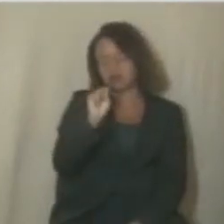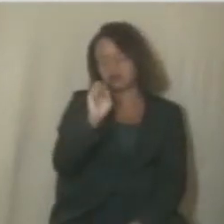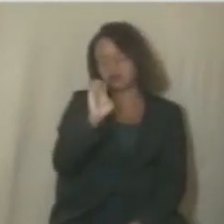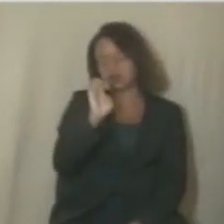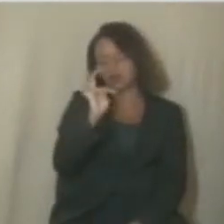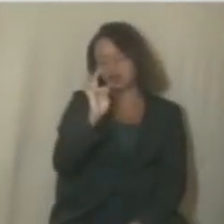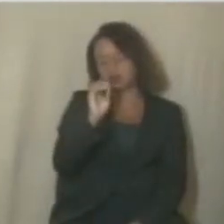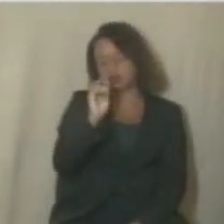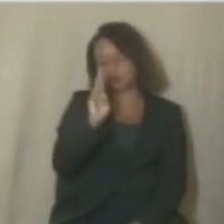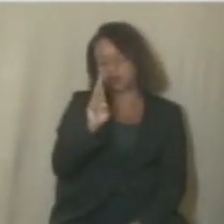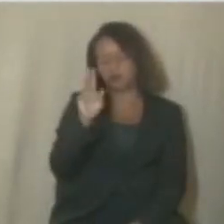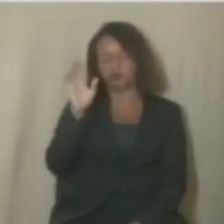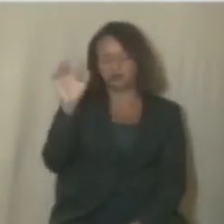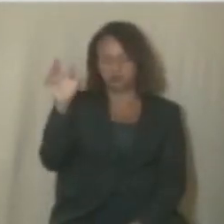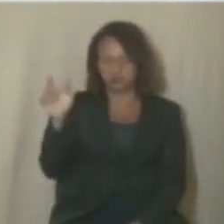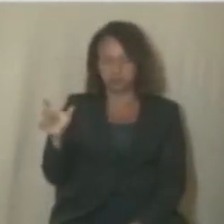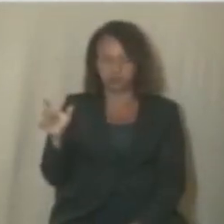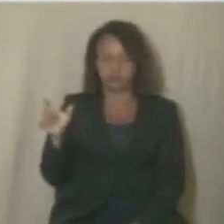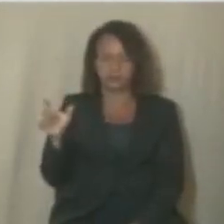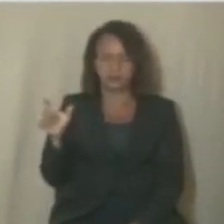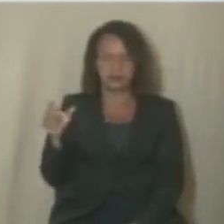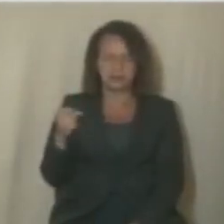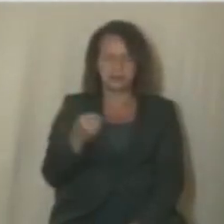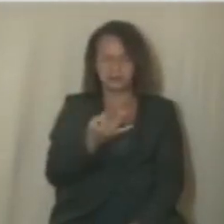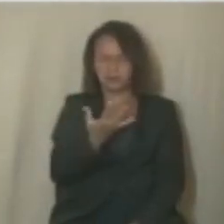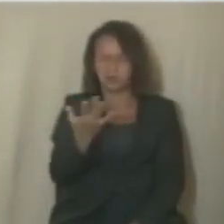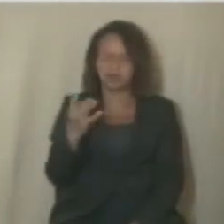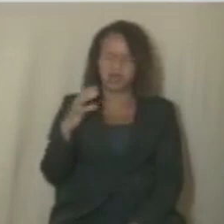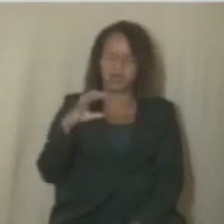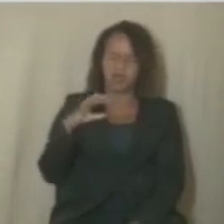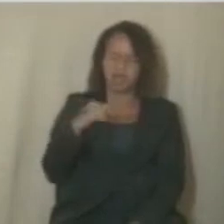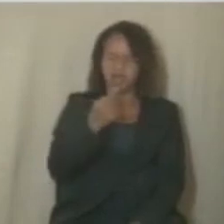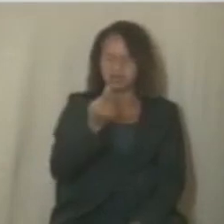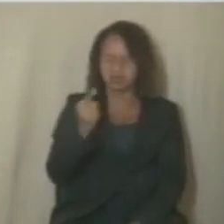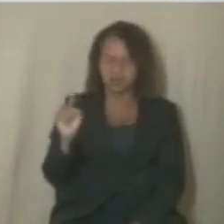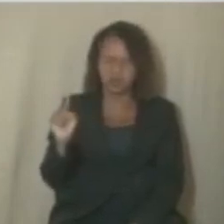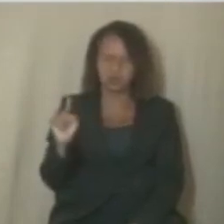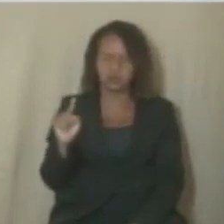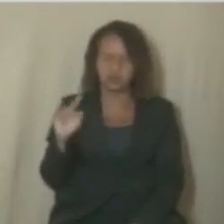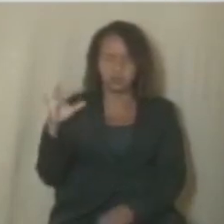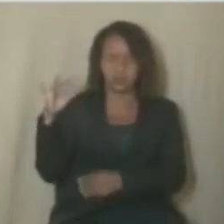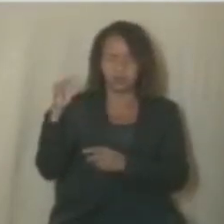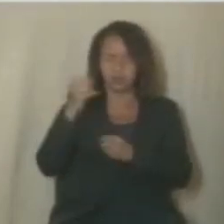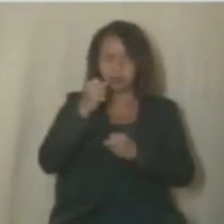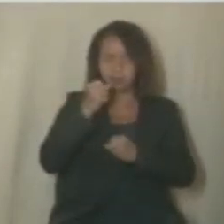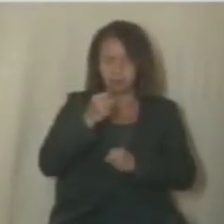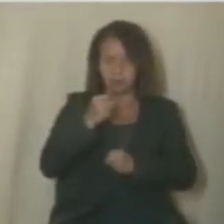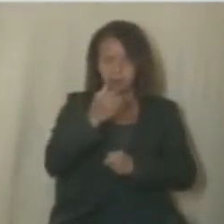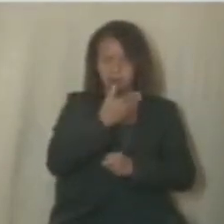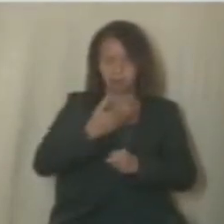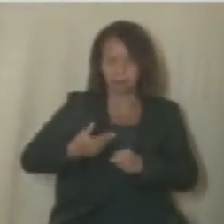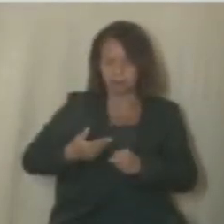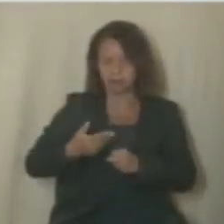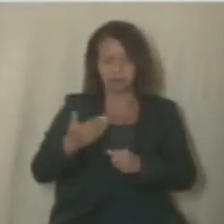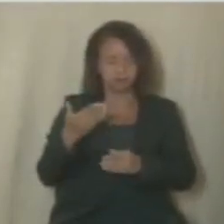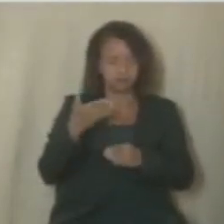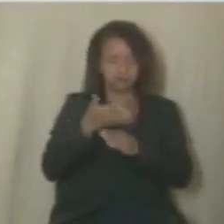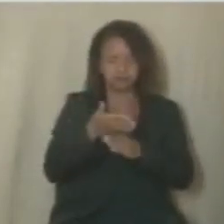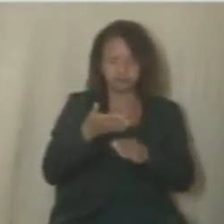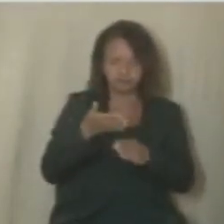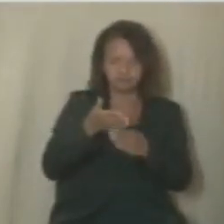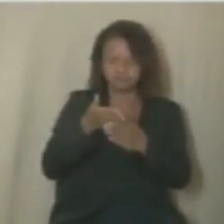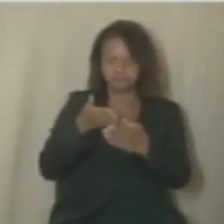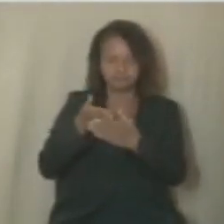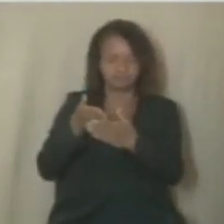tomando conta de muitas ações onde o poder público não consegue chegar, não